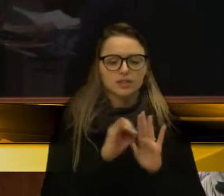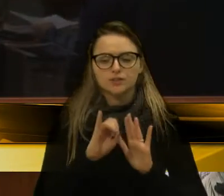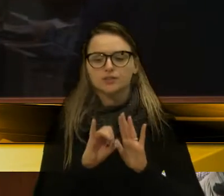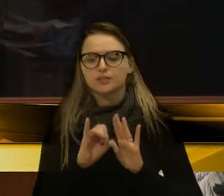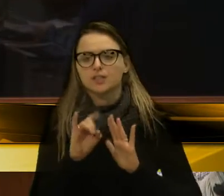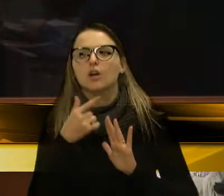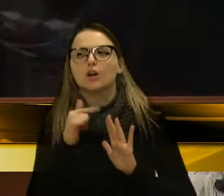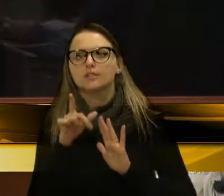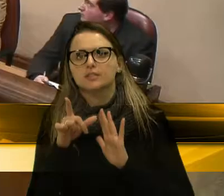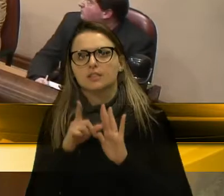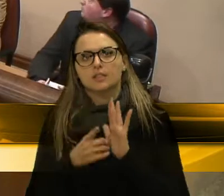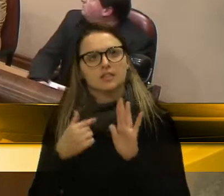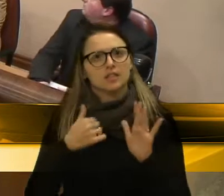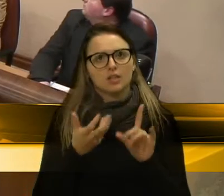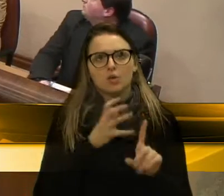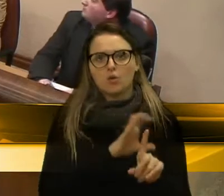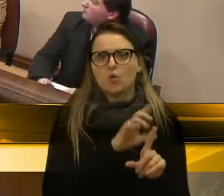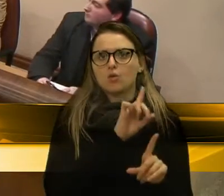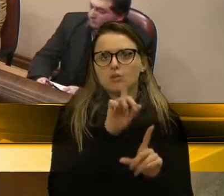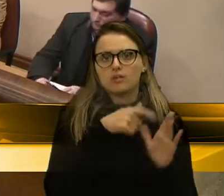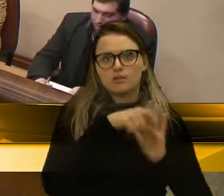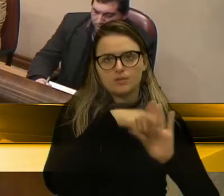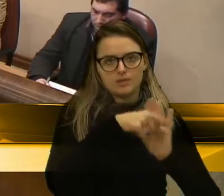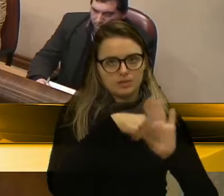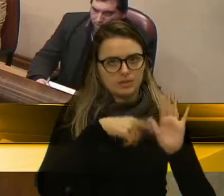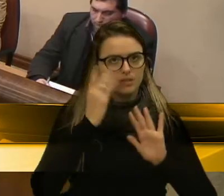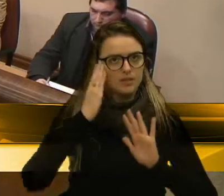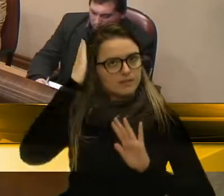voto pela rejeição ao veto. Vereador, Denise.